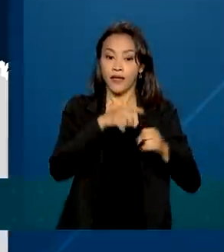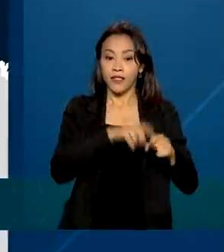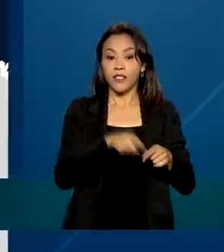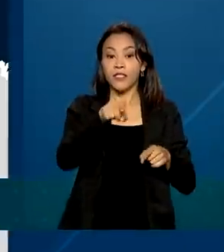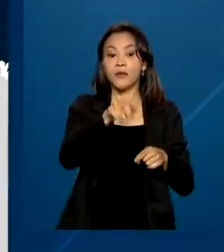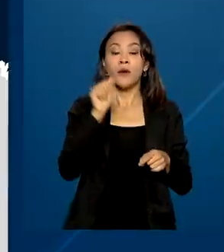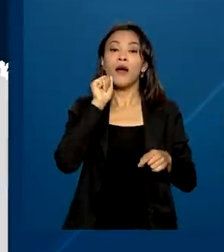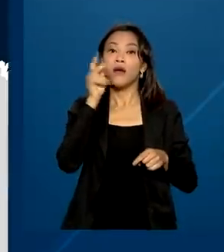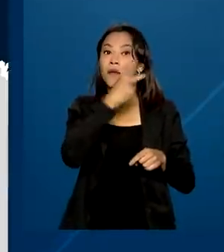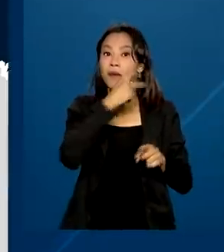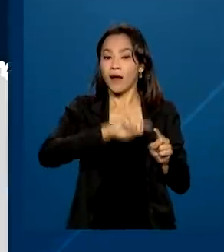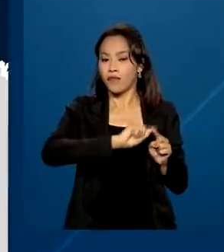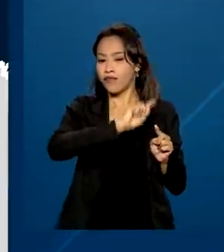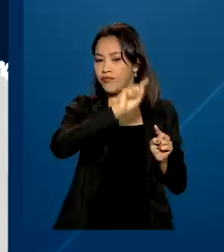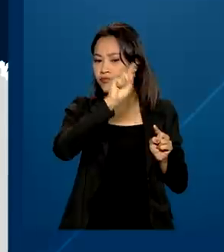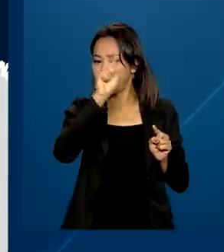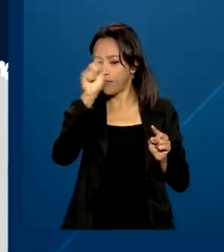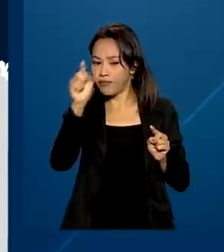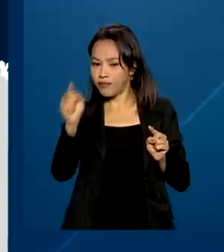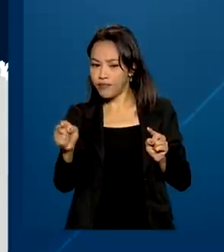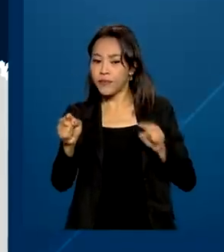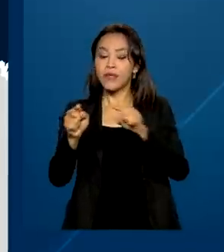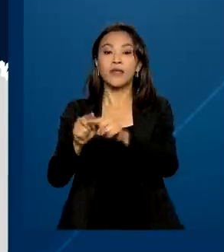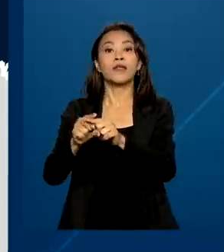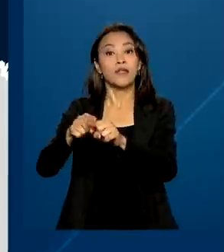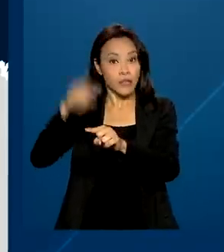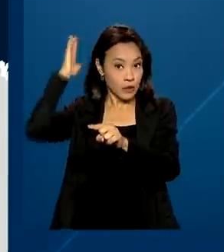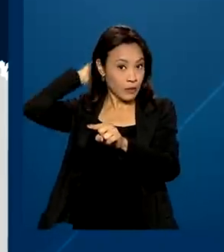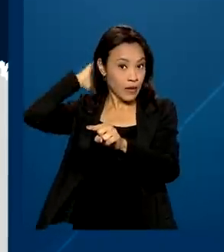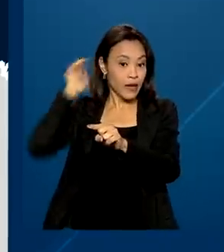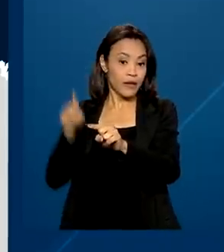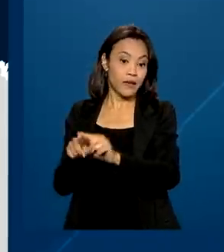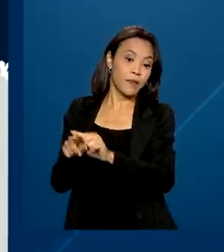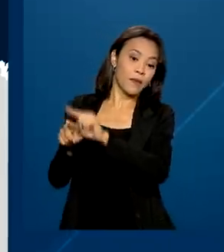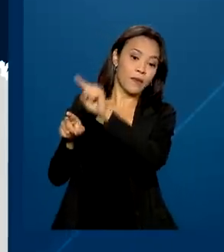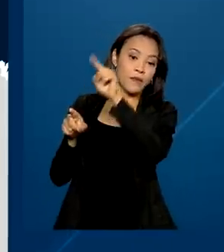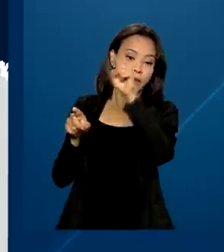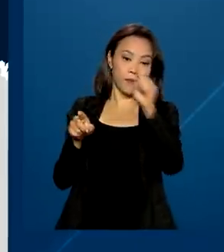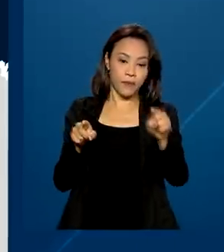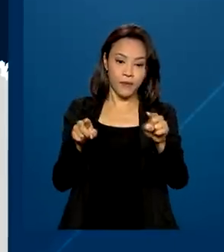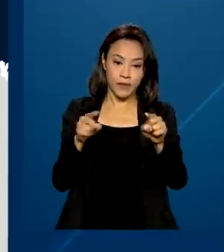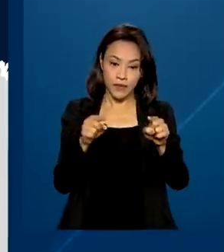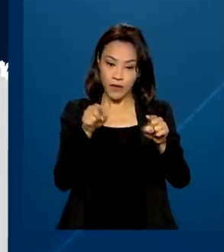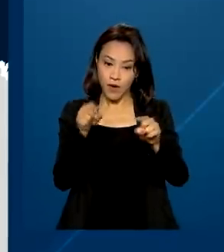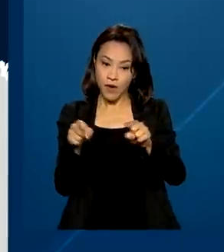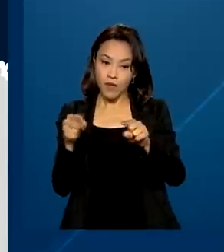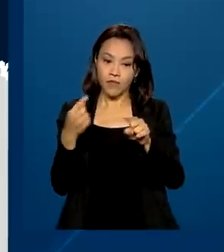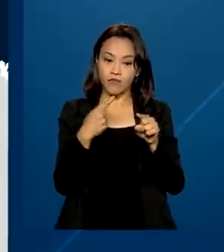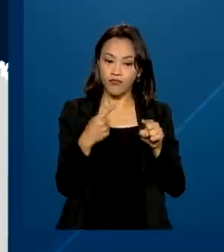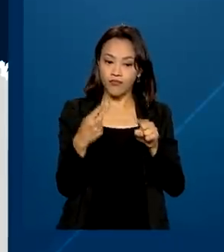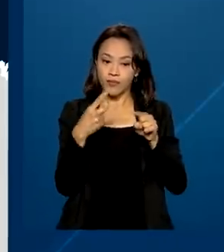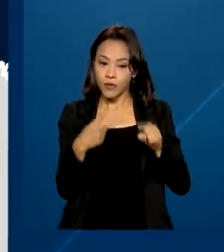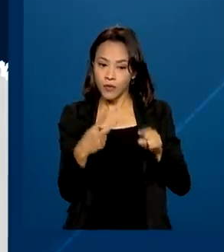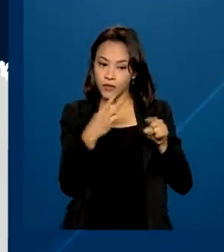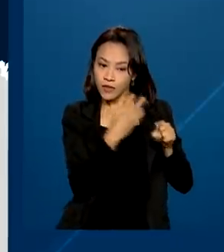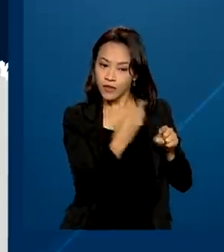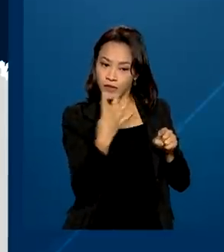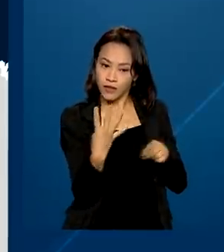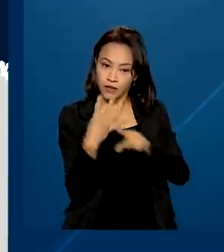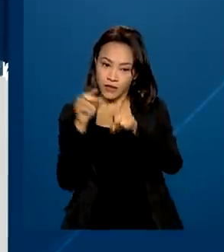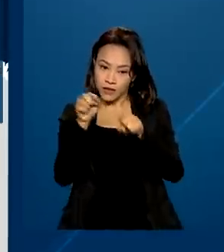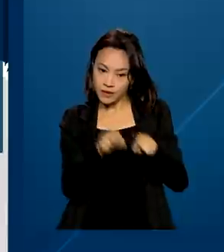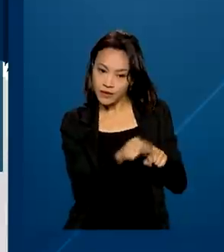Amapá, a Alenquer, no Pará, passando pelas cidades paraenses de Almeirim, Monte Alegre e Santarém.